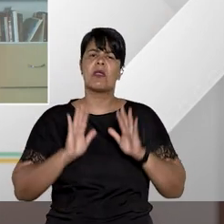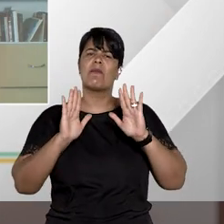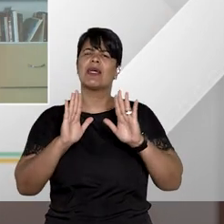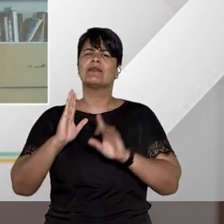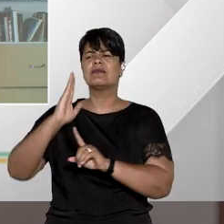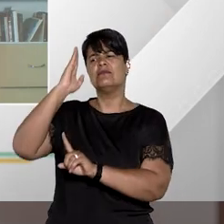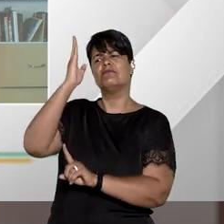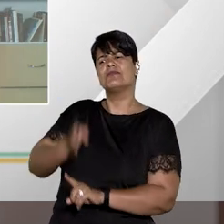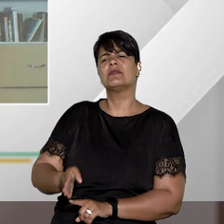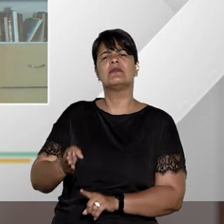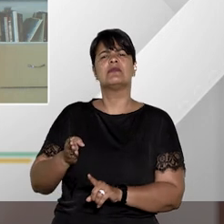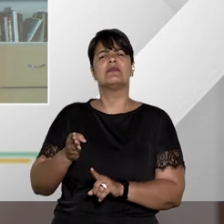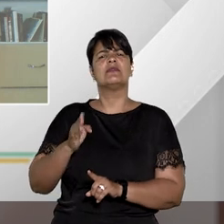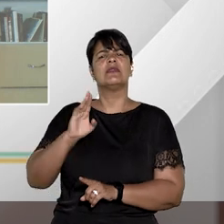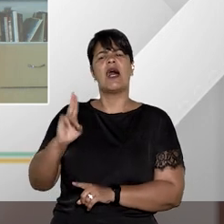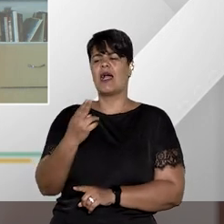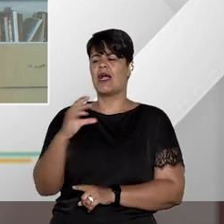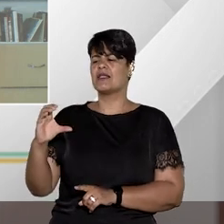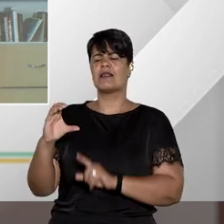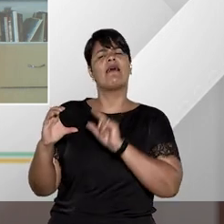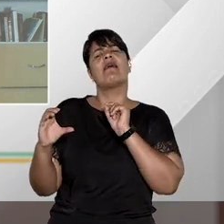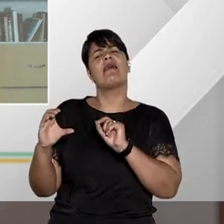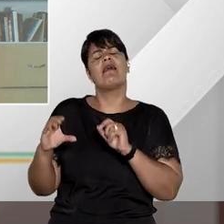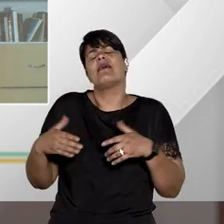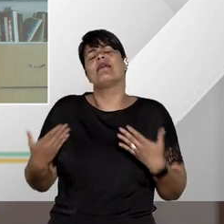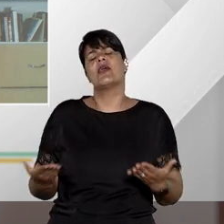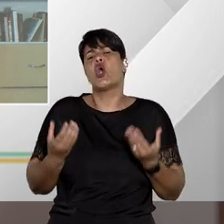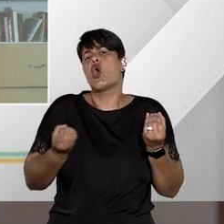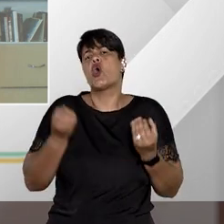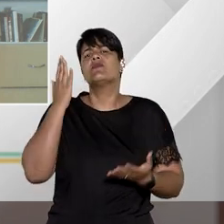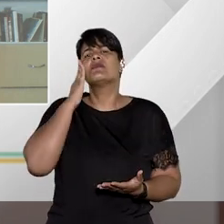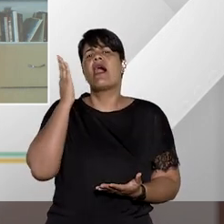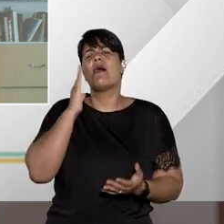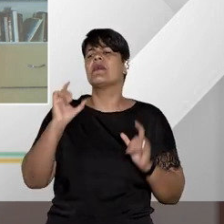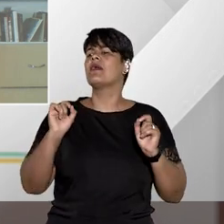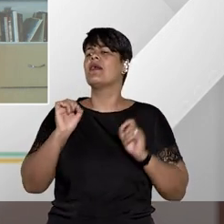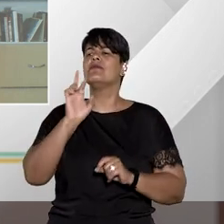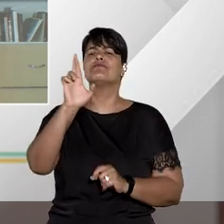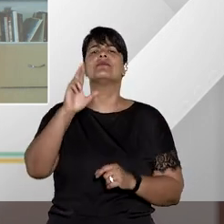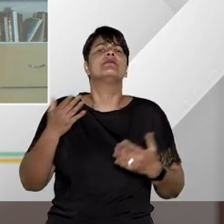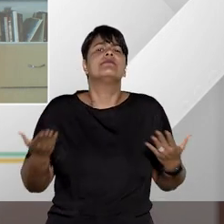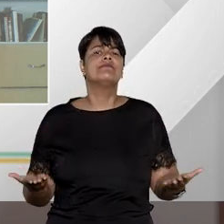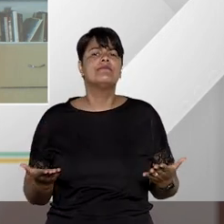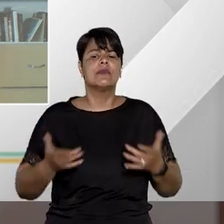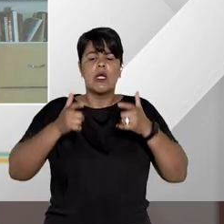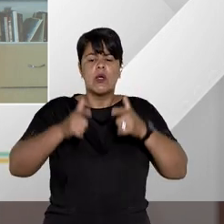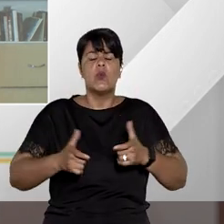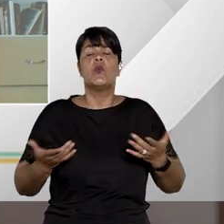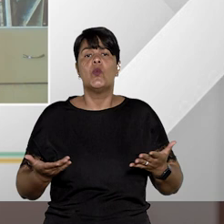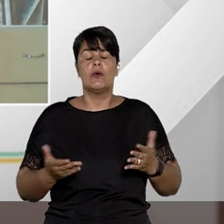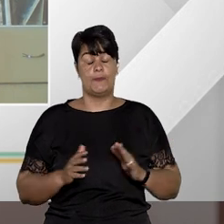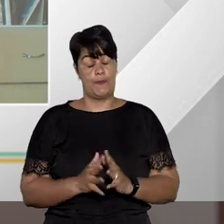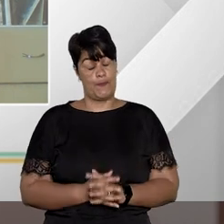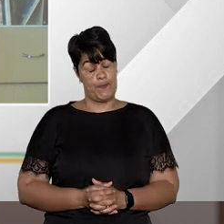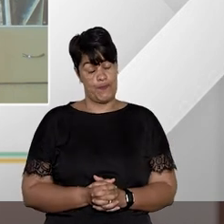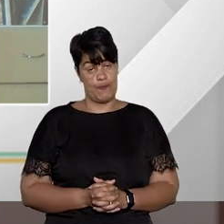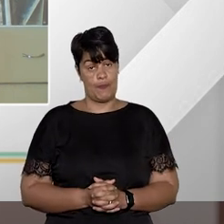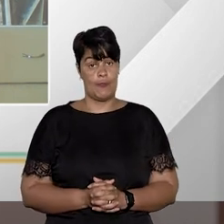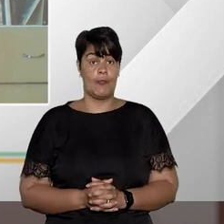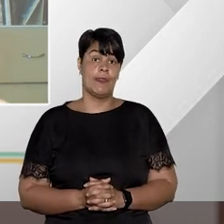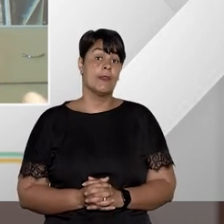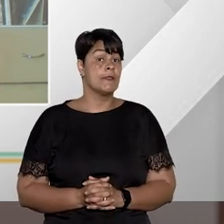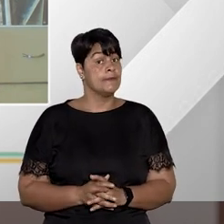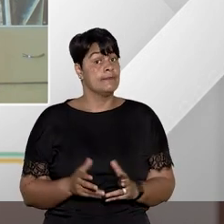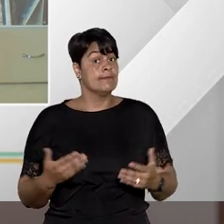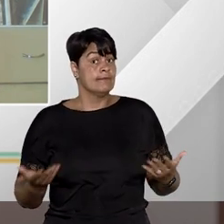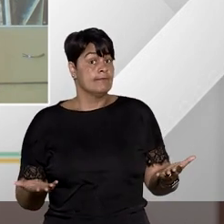habeas corpus? Isto é, como é que a gente sabe quem é o juiz ou o tribunal competente, doutora Geilza? Então, no habeas corpus a